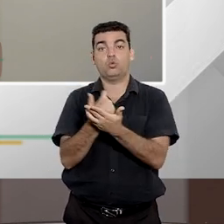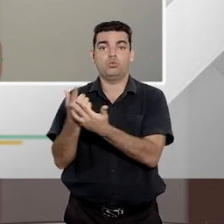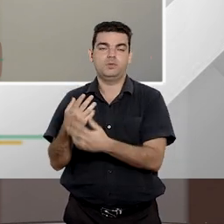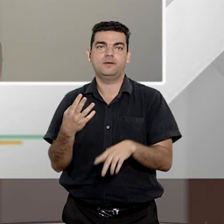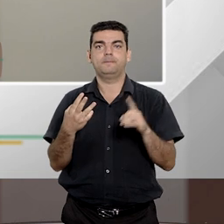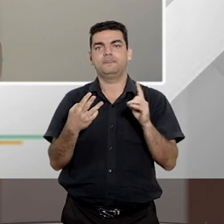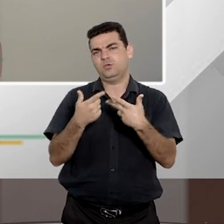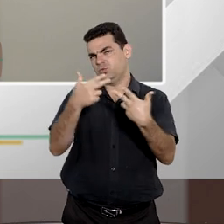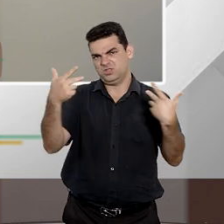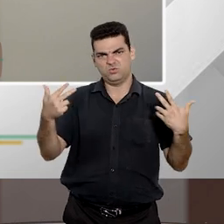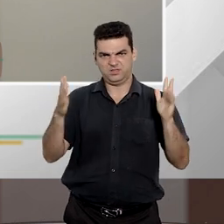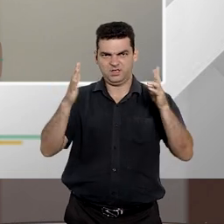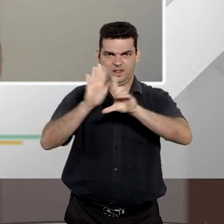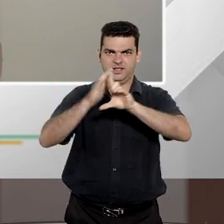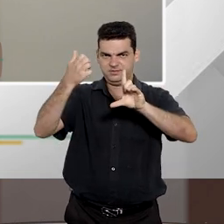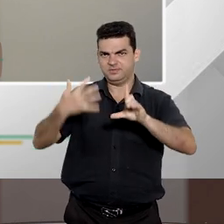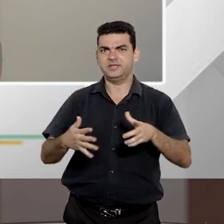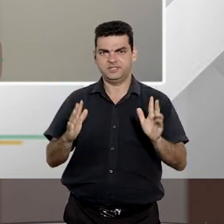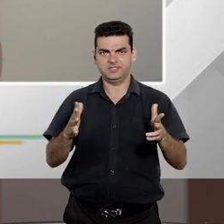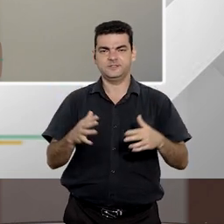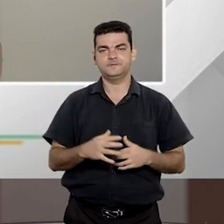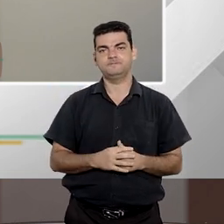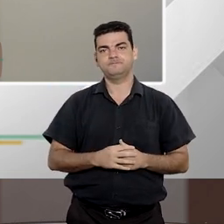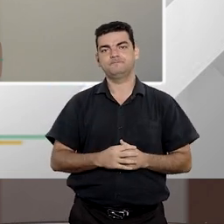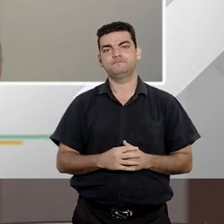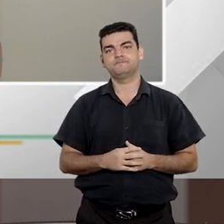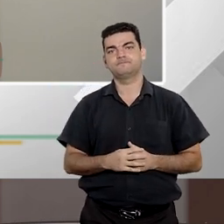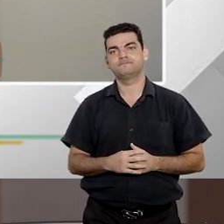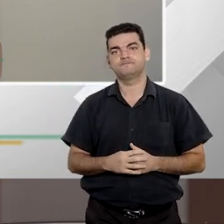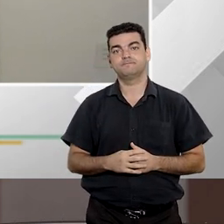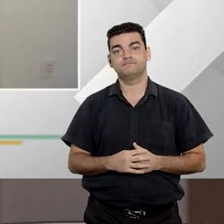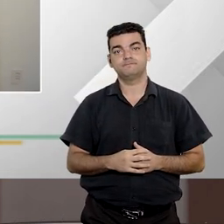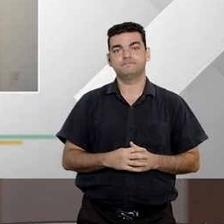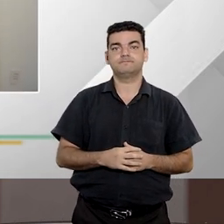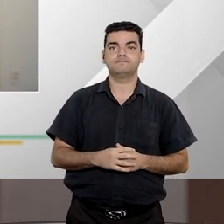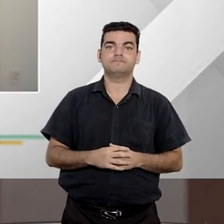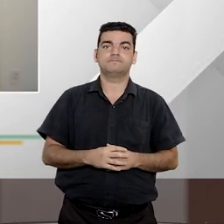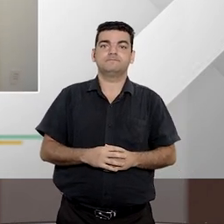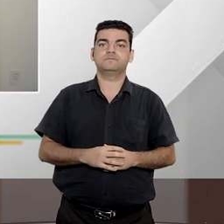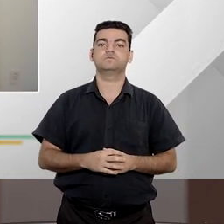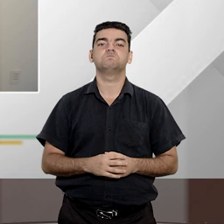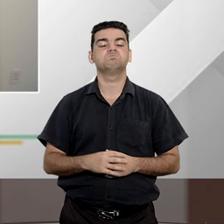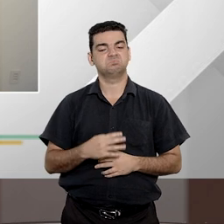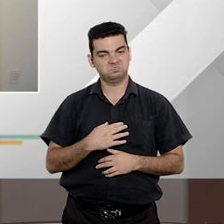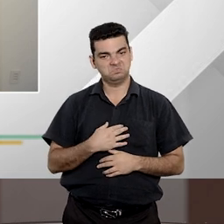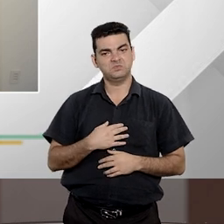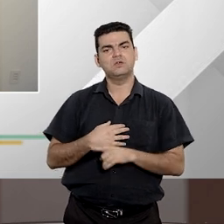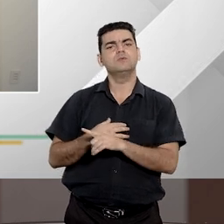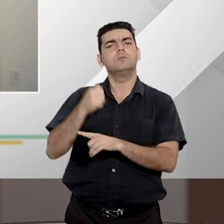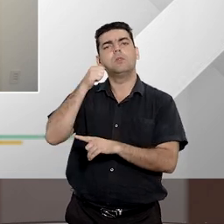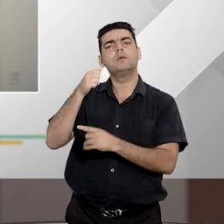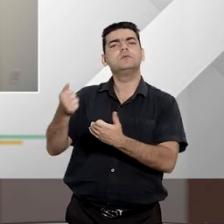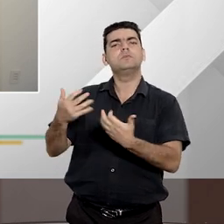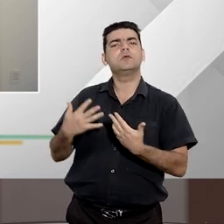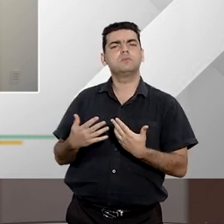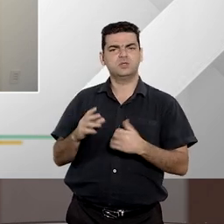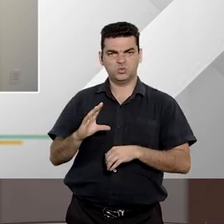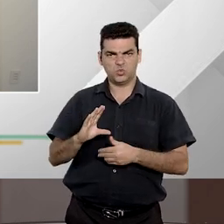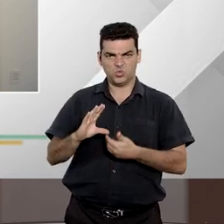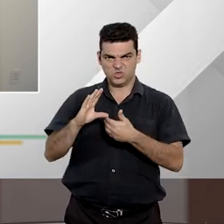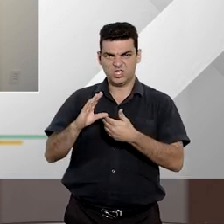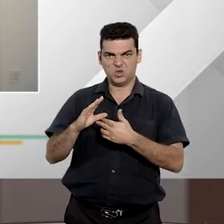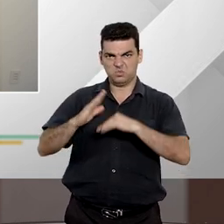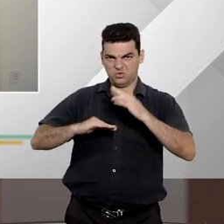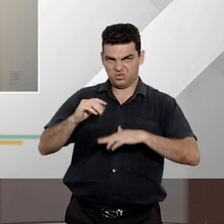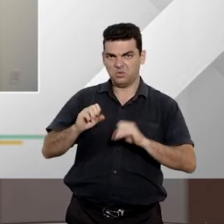e tantos outros que a lei vem listando. Agora, Priscila, ainda com você. Conselhos profissionais, eles possuem